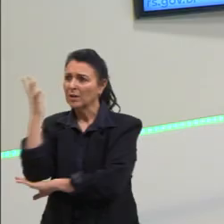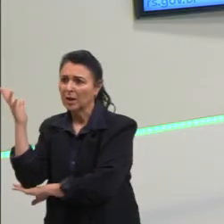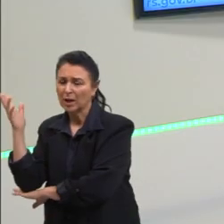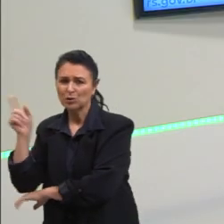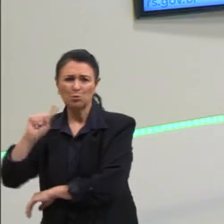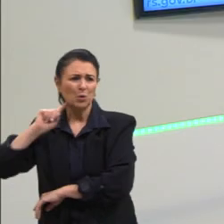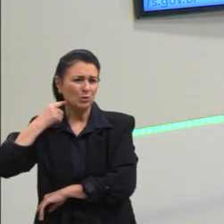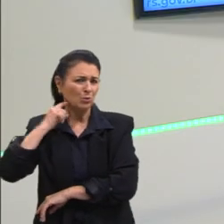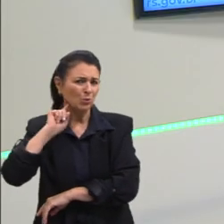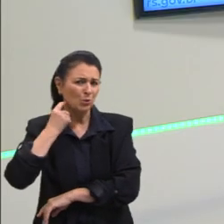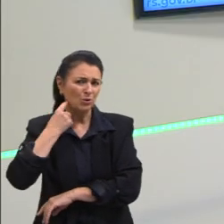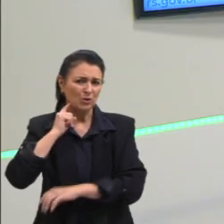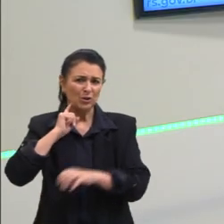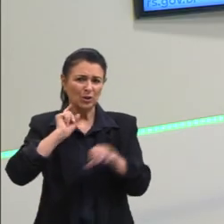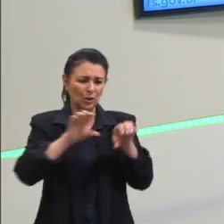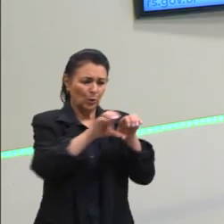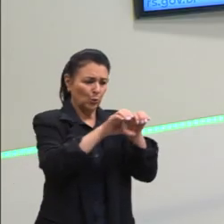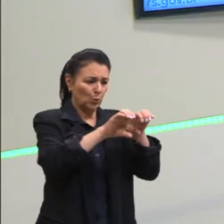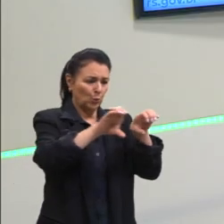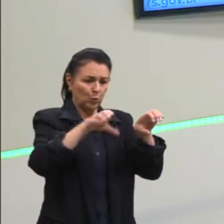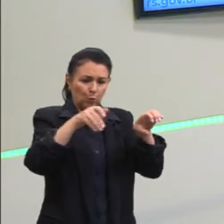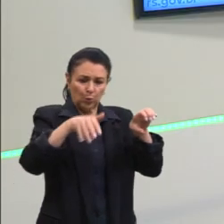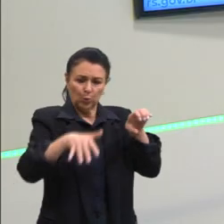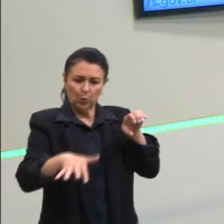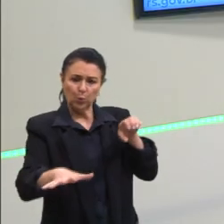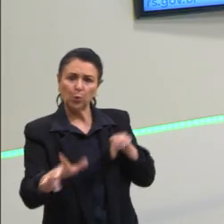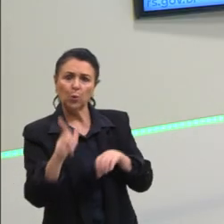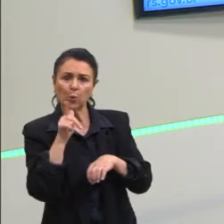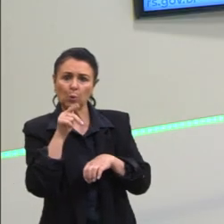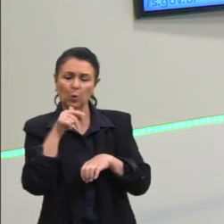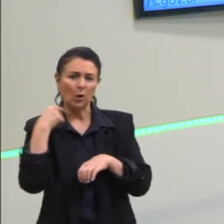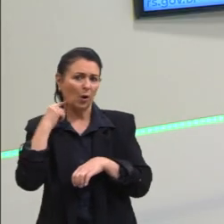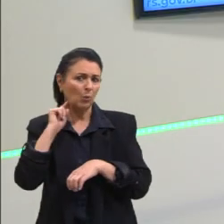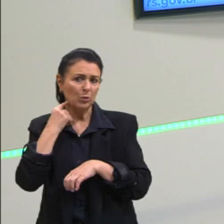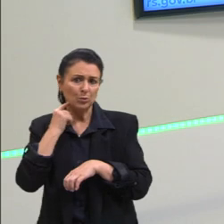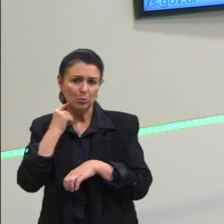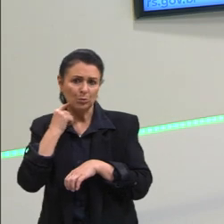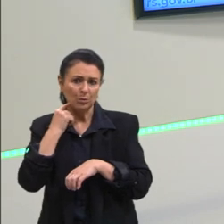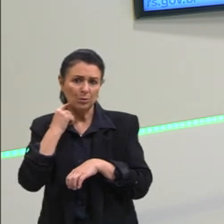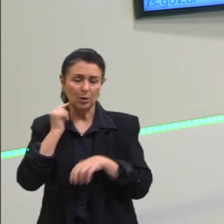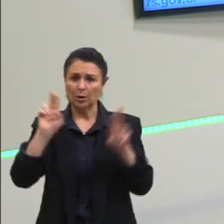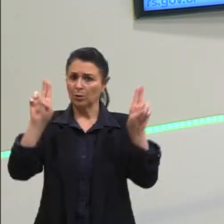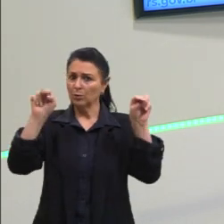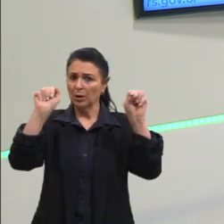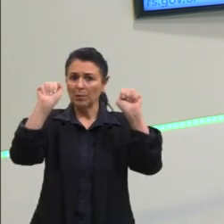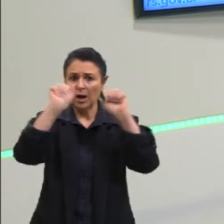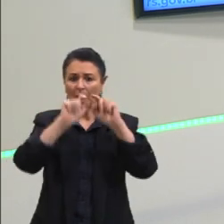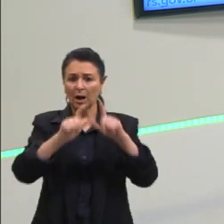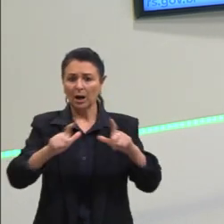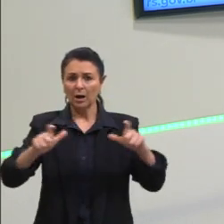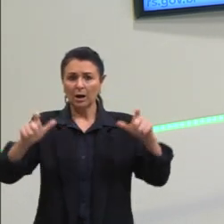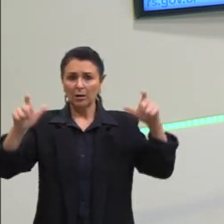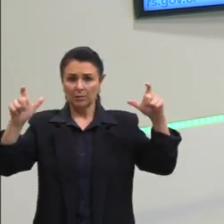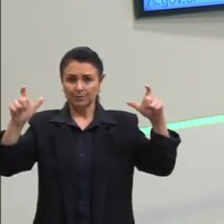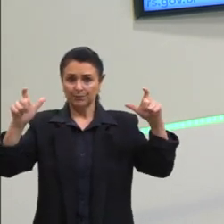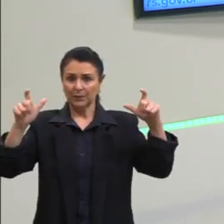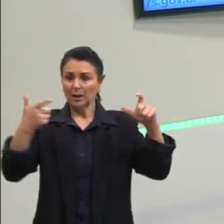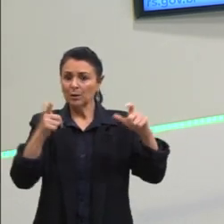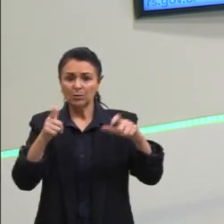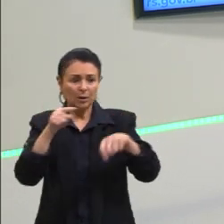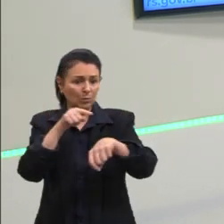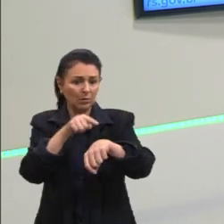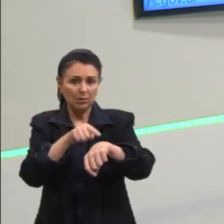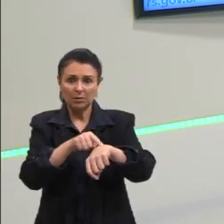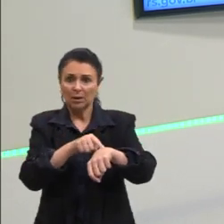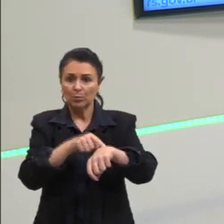dentro dos rios. Então, esse aqui é um tema, um tema amplo, é um tema temporal, é algo que se